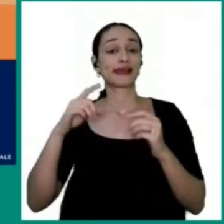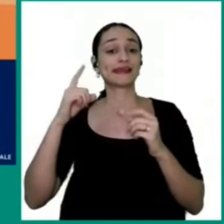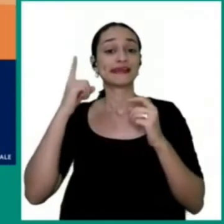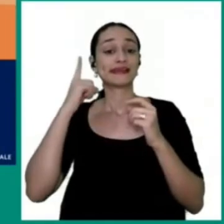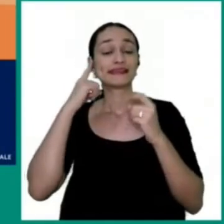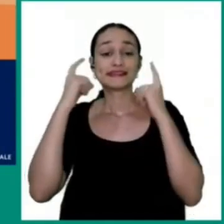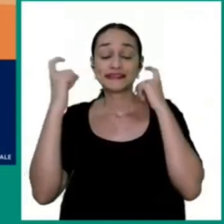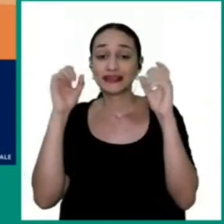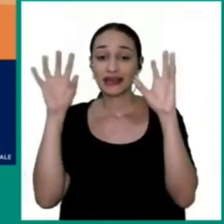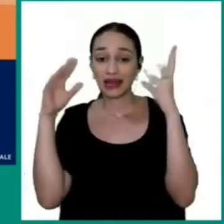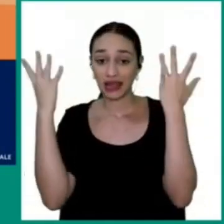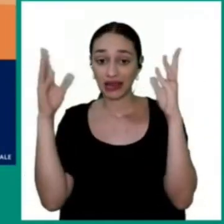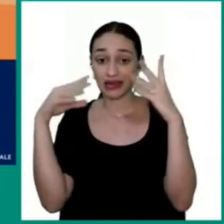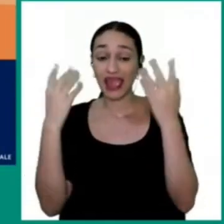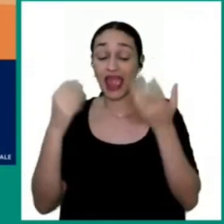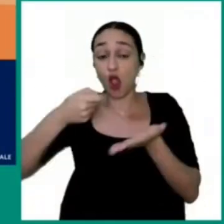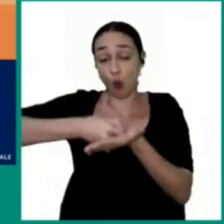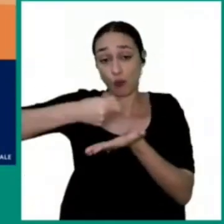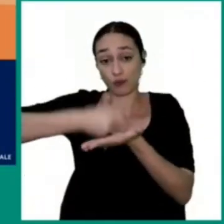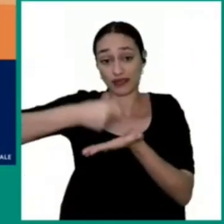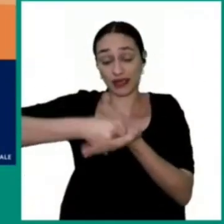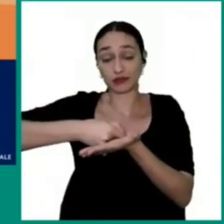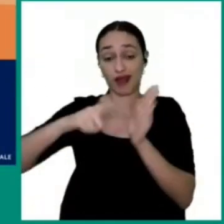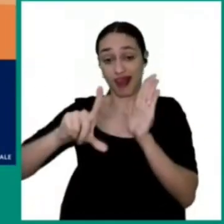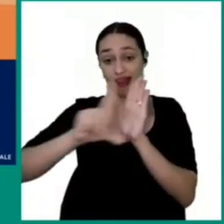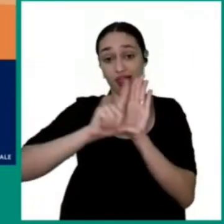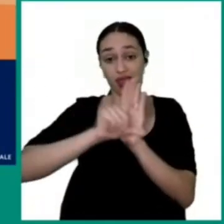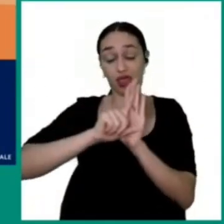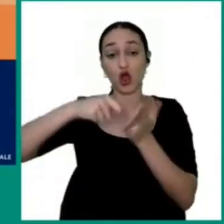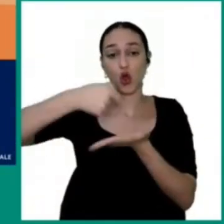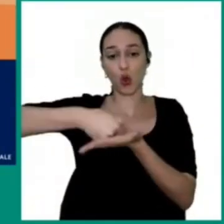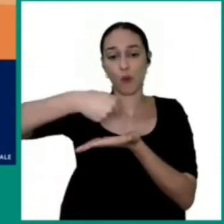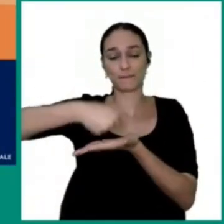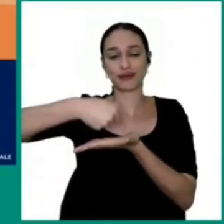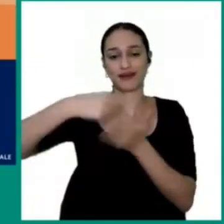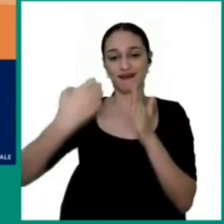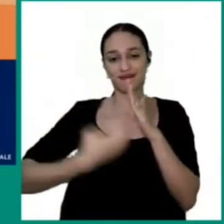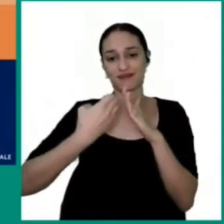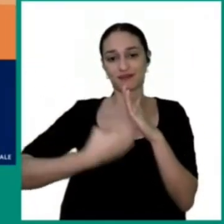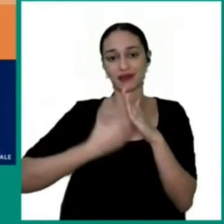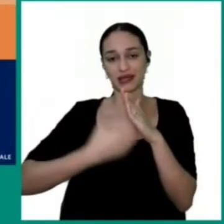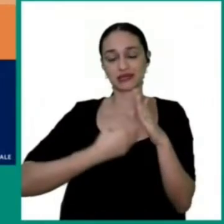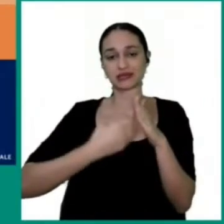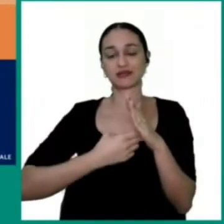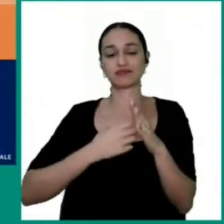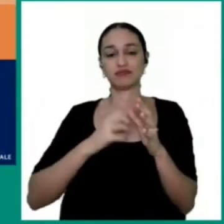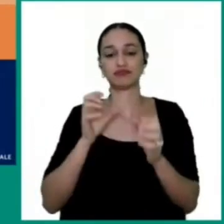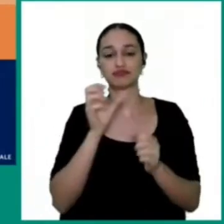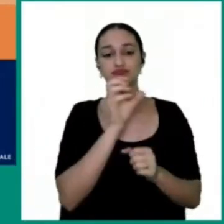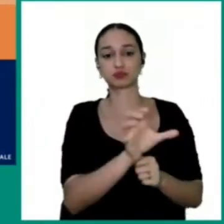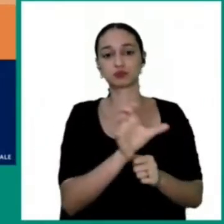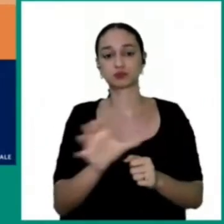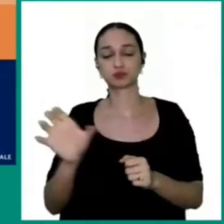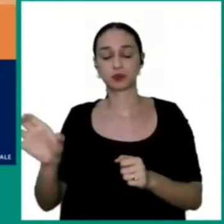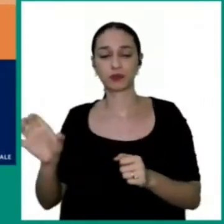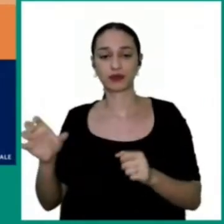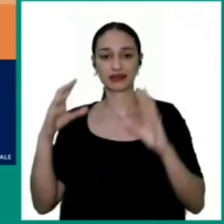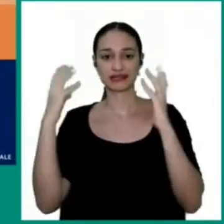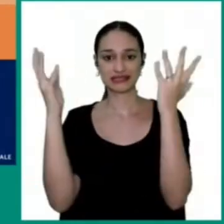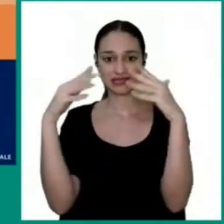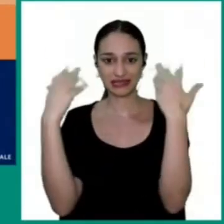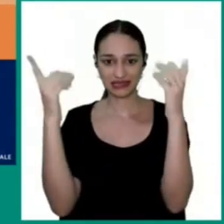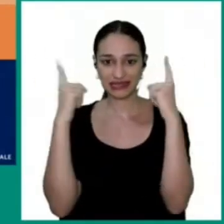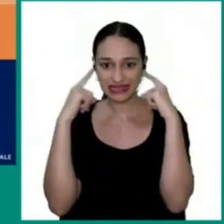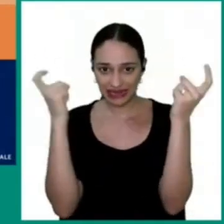obrigatoriedade, foi entendido por parte da legislação da Defesa Civil Estadual, da própria Agência Nacional de Mineração, que o sistema de